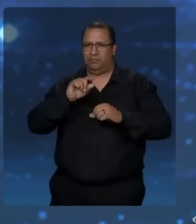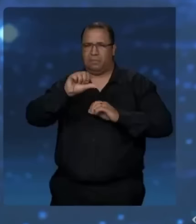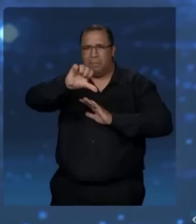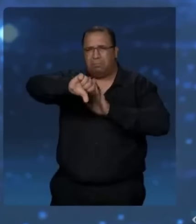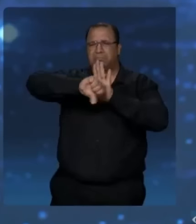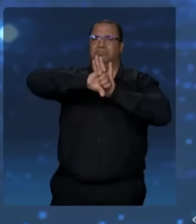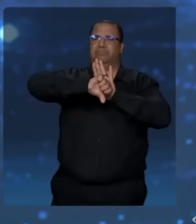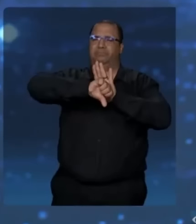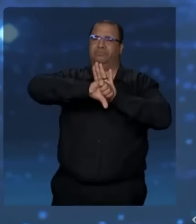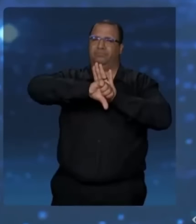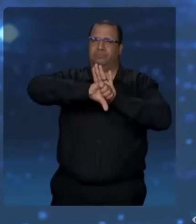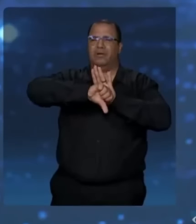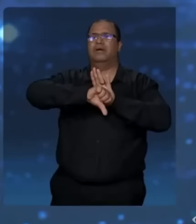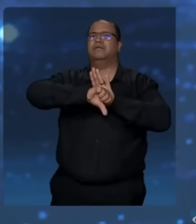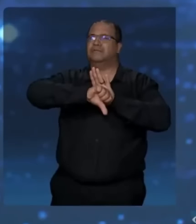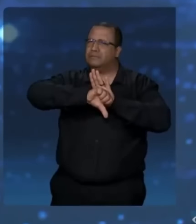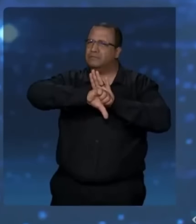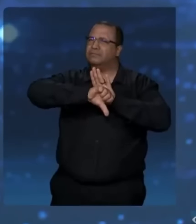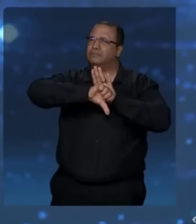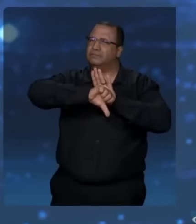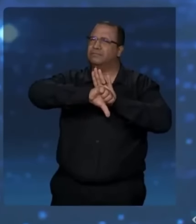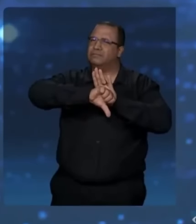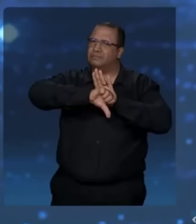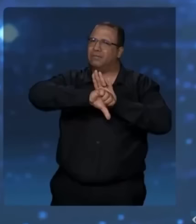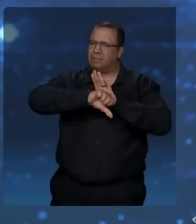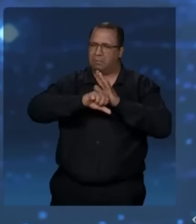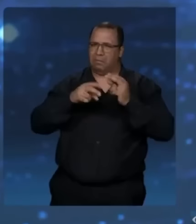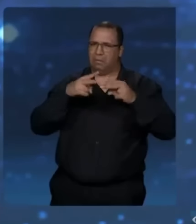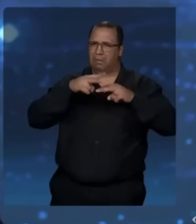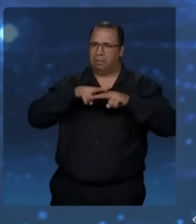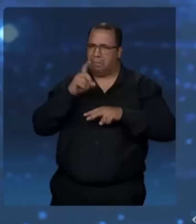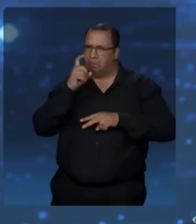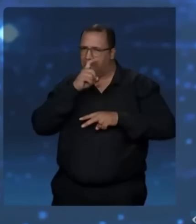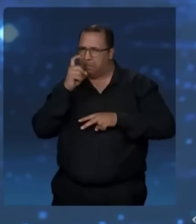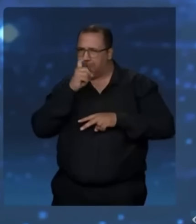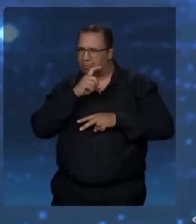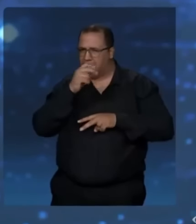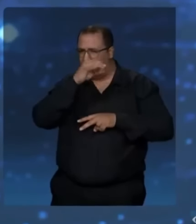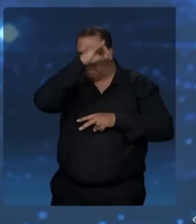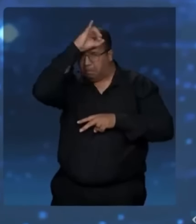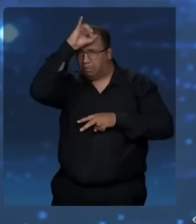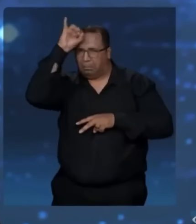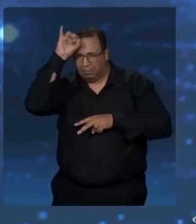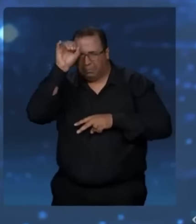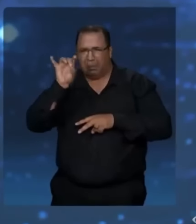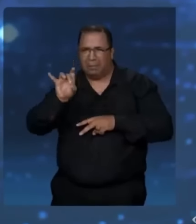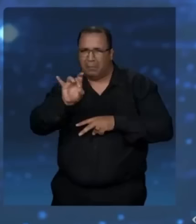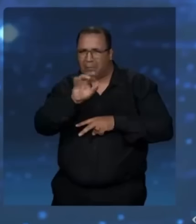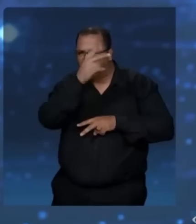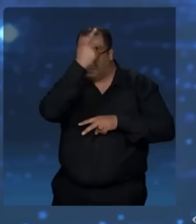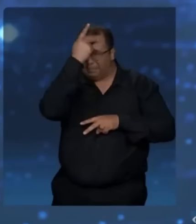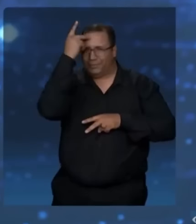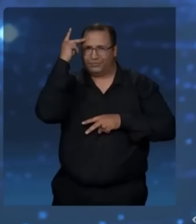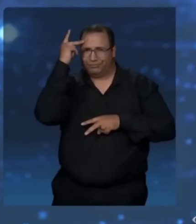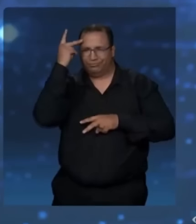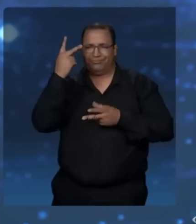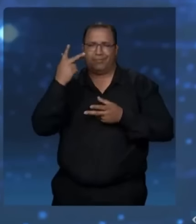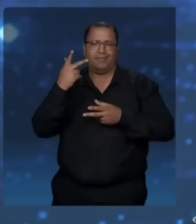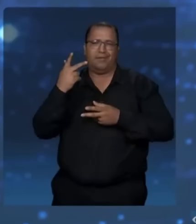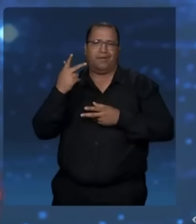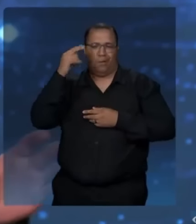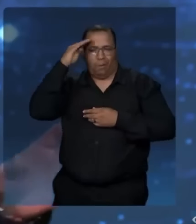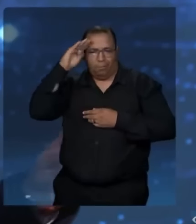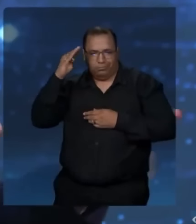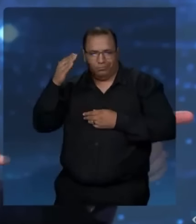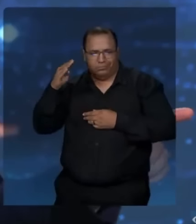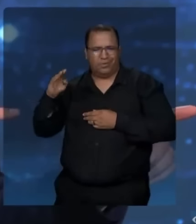já foi condenado por imputar crimes às pessoas inocentes. A honra da pessoa não pode ser atacada.